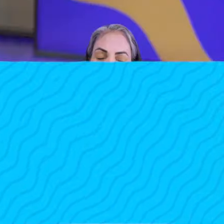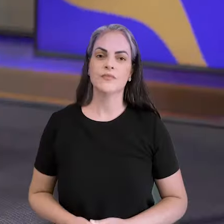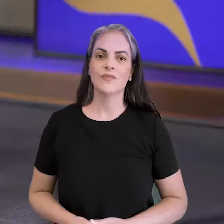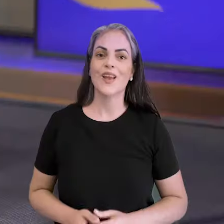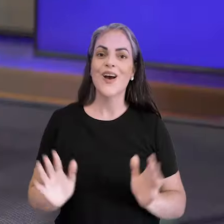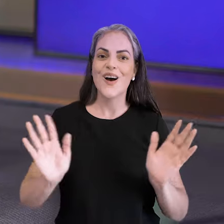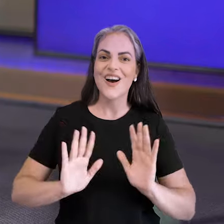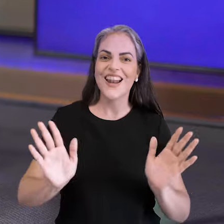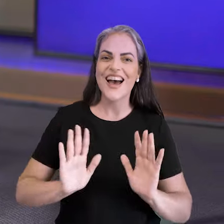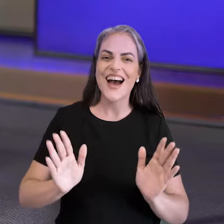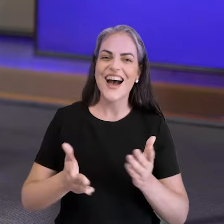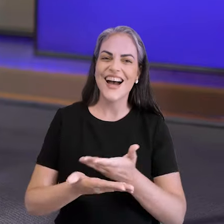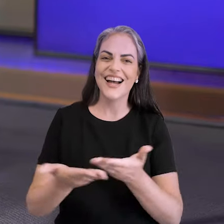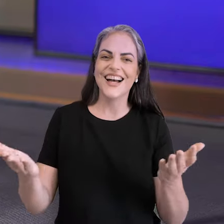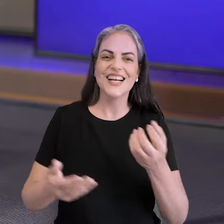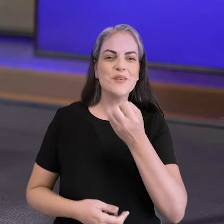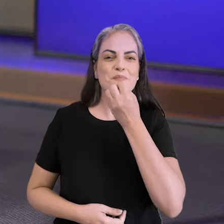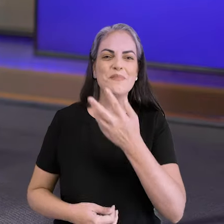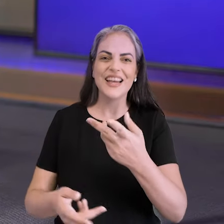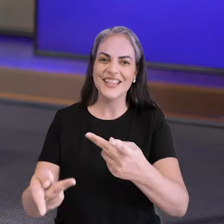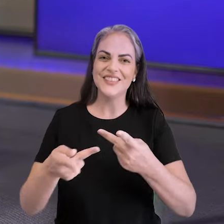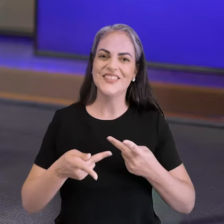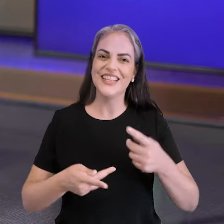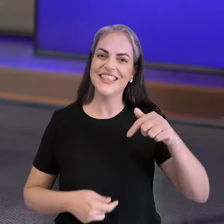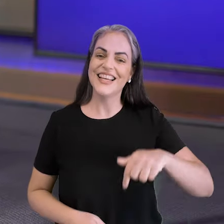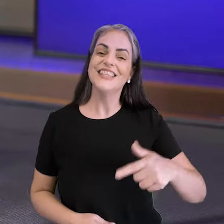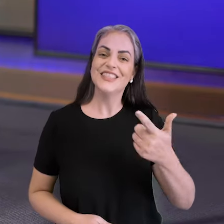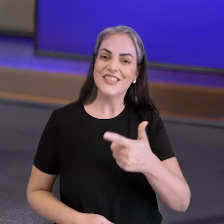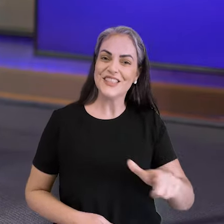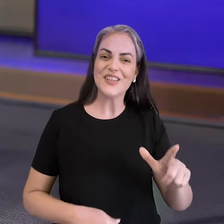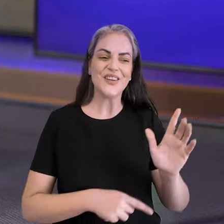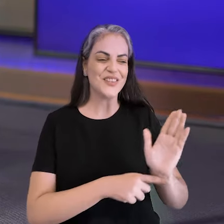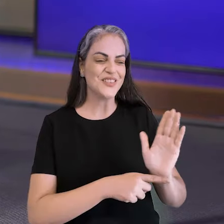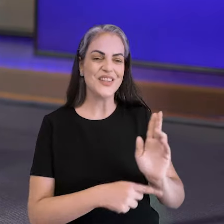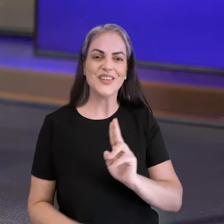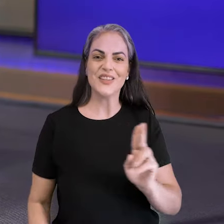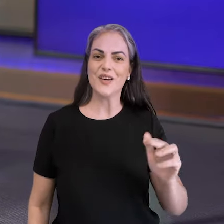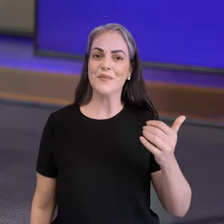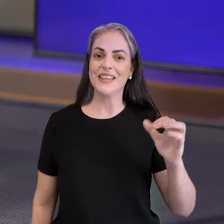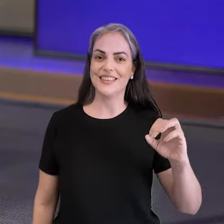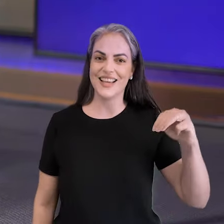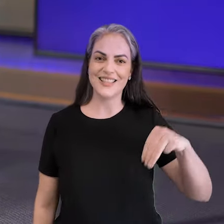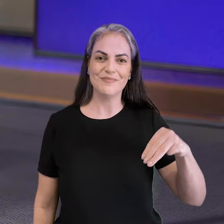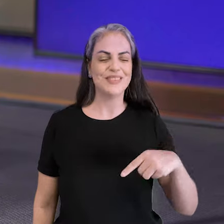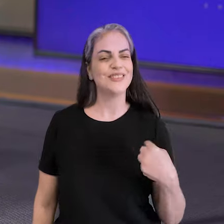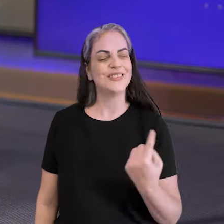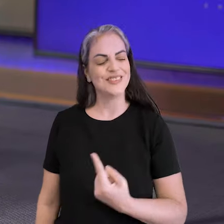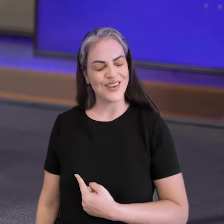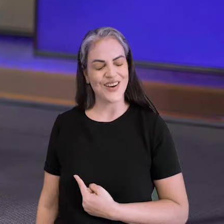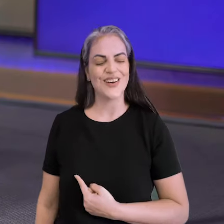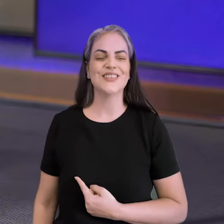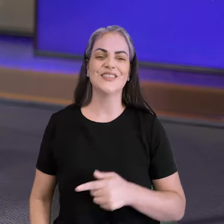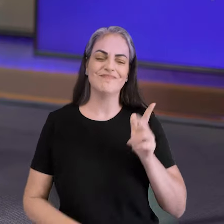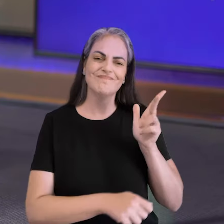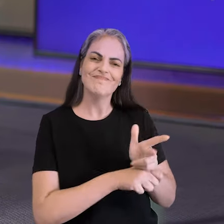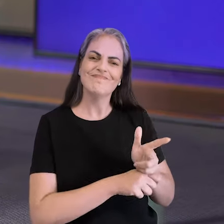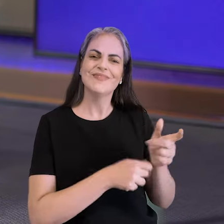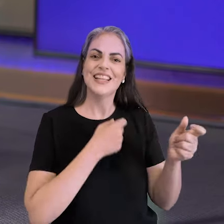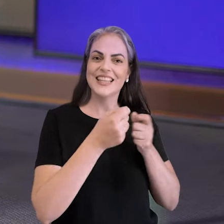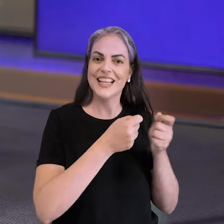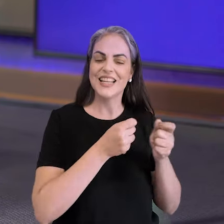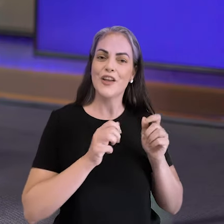Olá, seja muito bem-vinda, seja muito bem-vindo a mais um episódio do 10 Minutinhos da Gente, um videocast